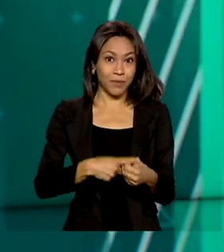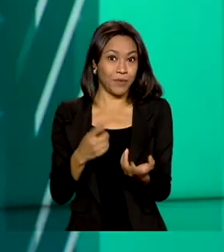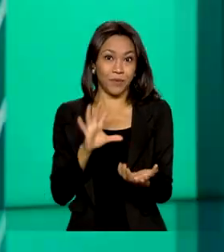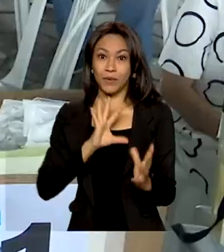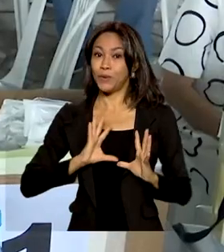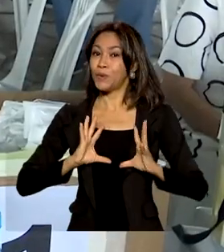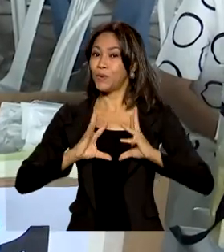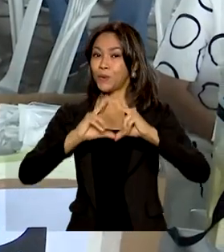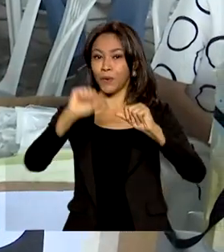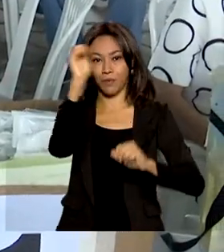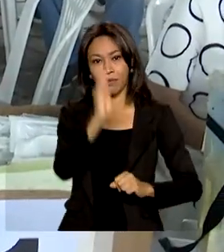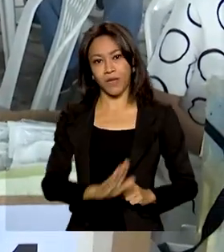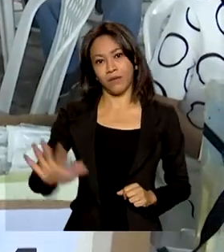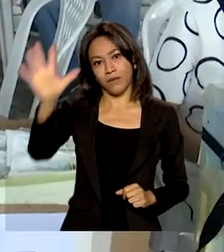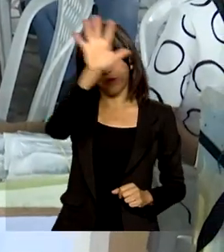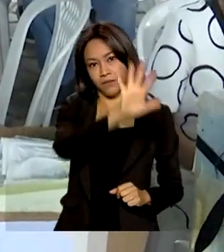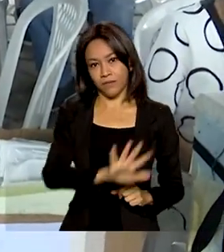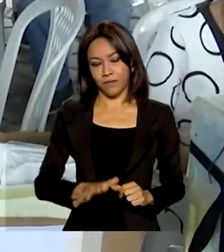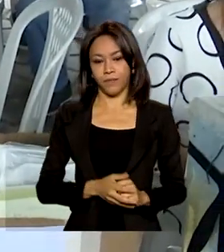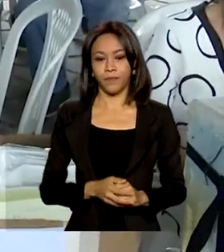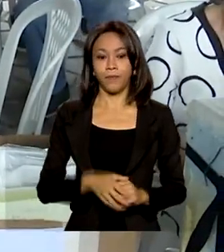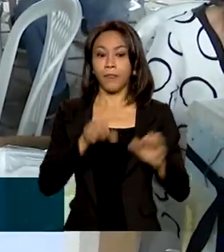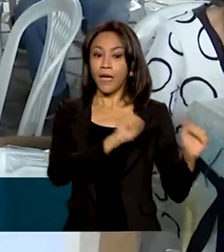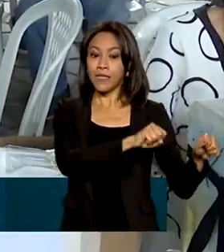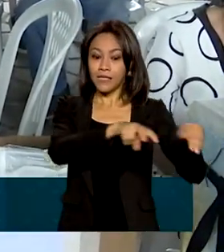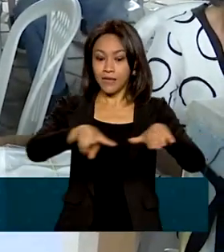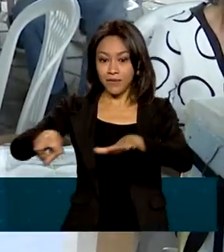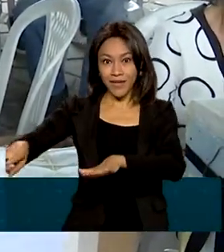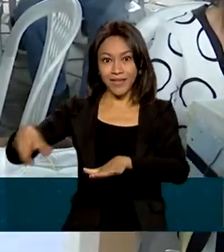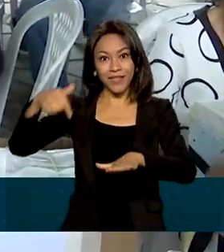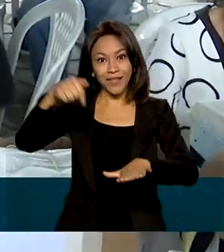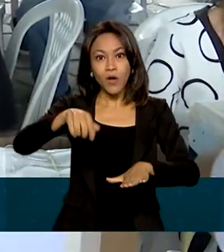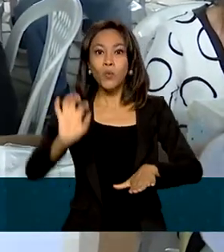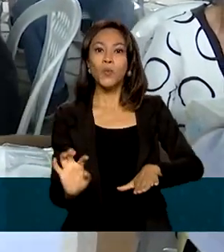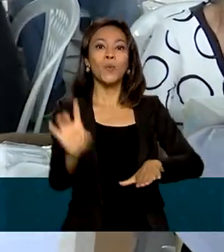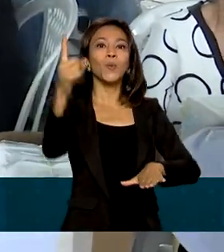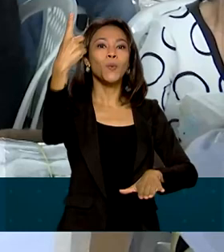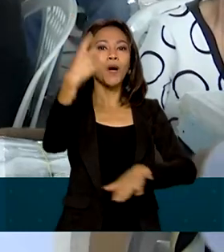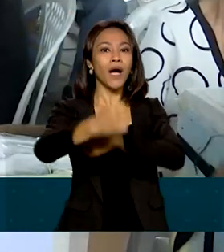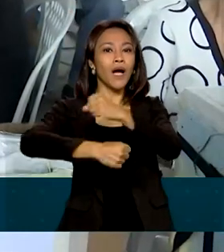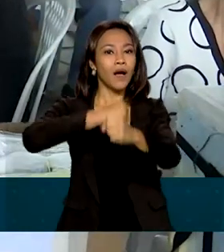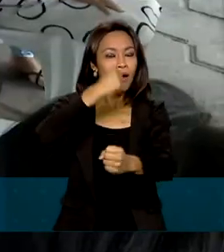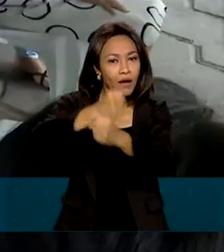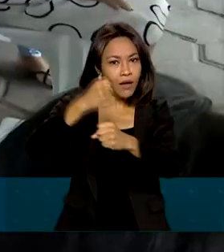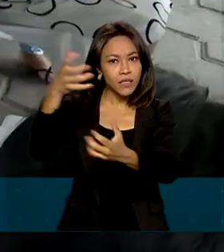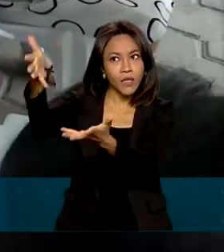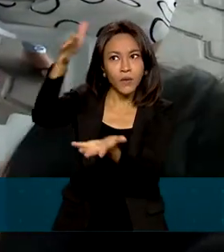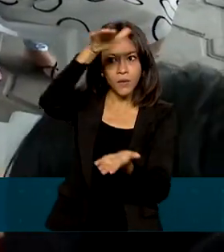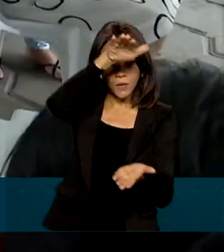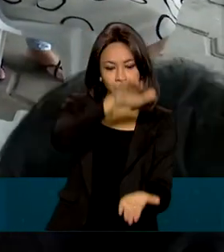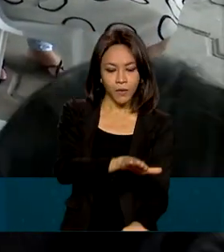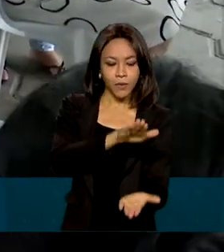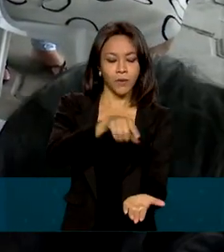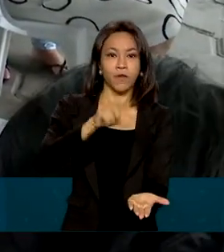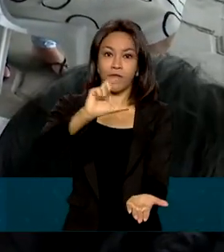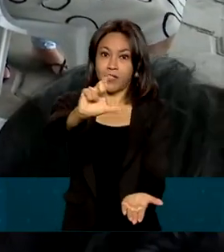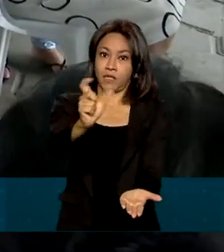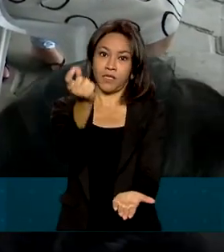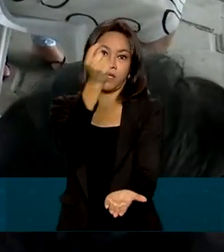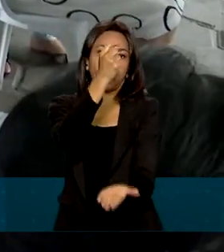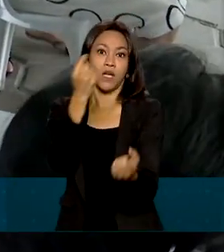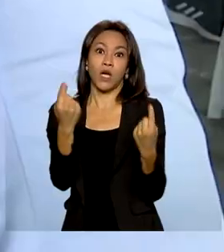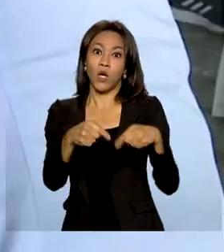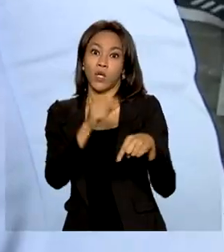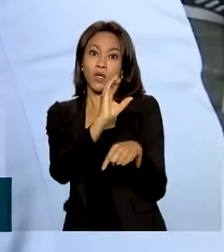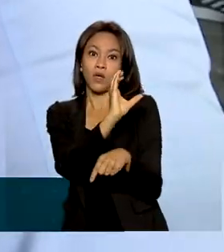país. Na semana em que o Brasil comemora um ano do início da distribuição de vacinas contra a Covid-19 pelo governo